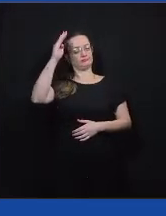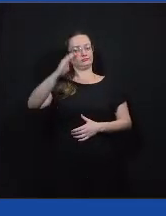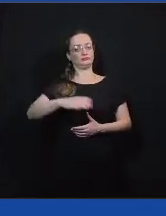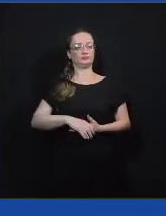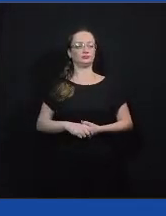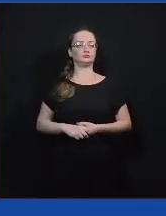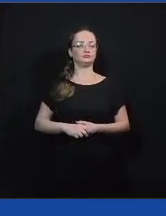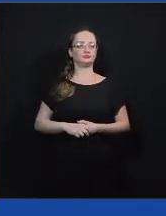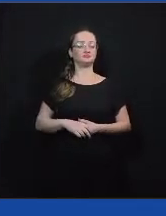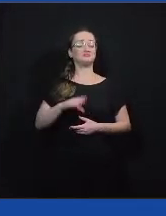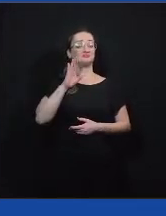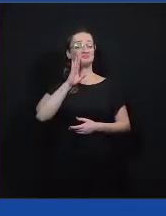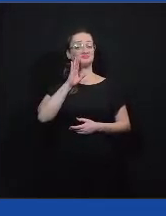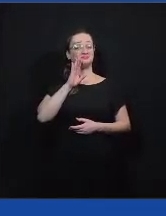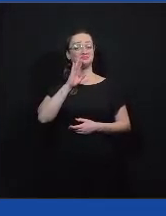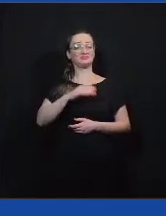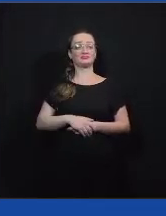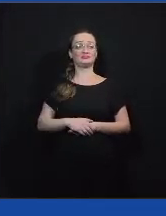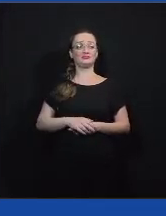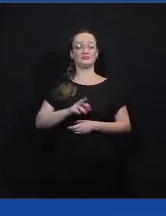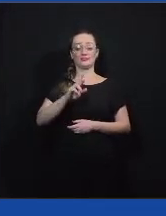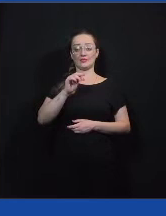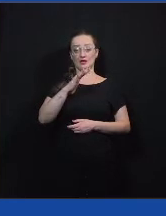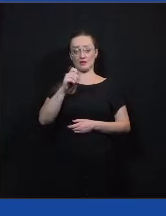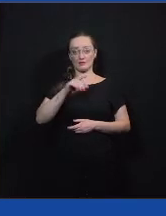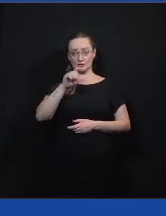Legal. Rafa, escolheu uma palavra?